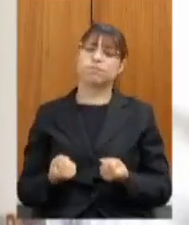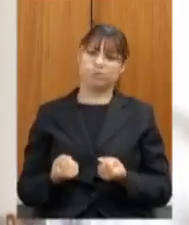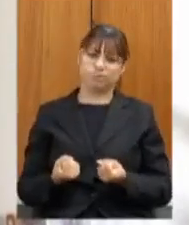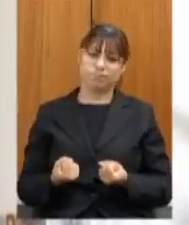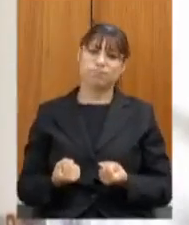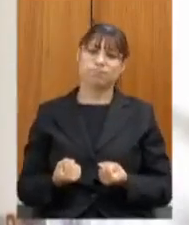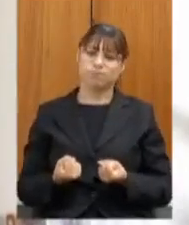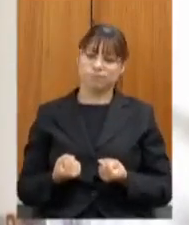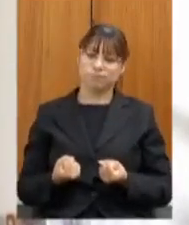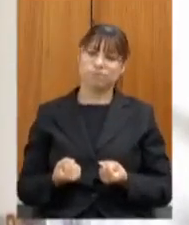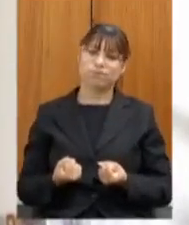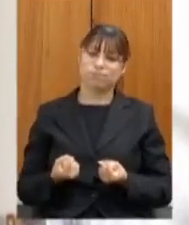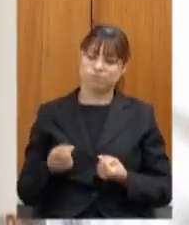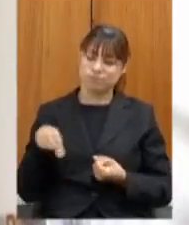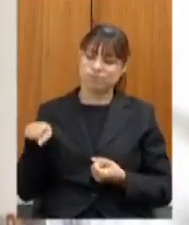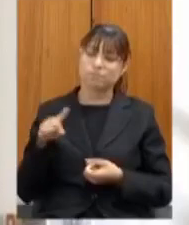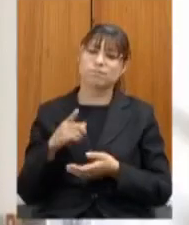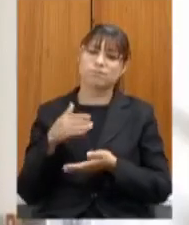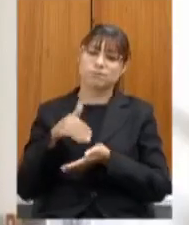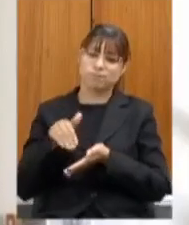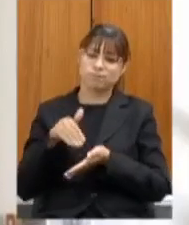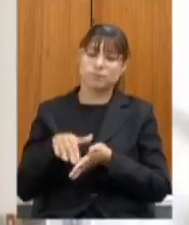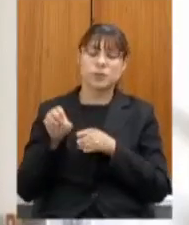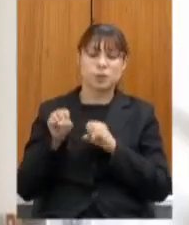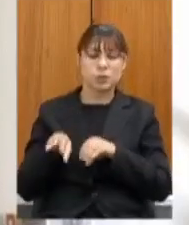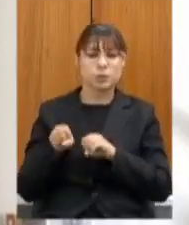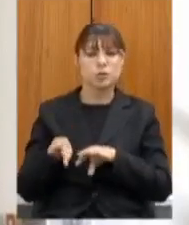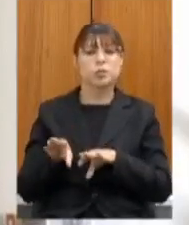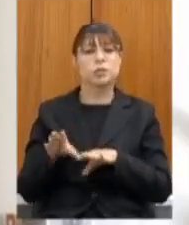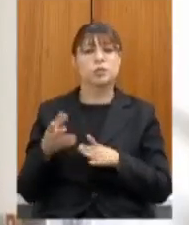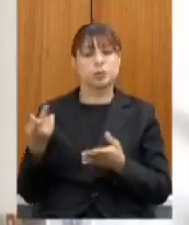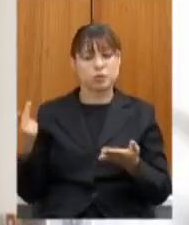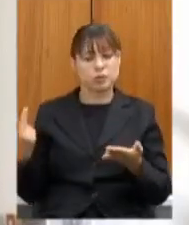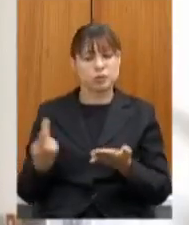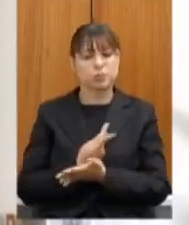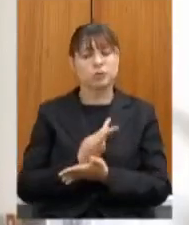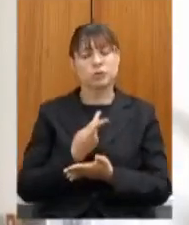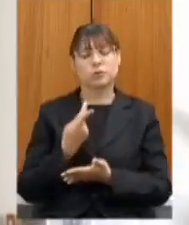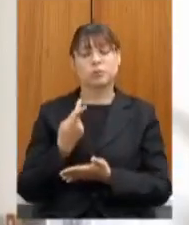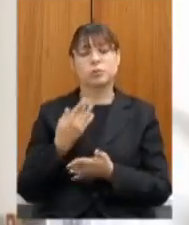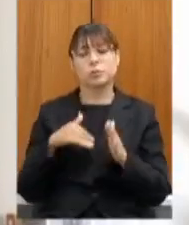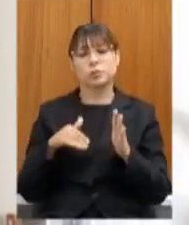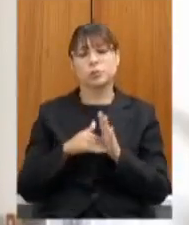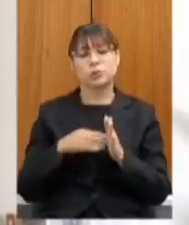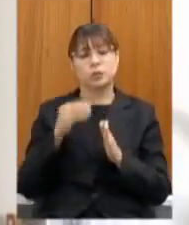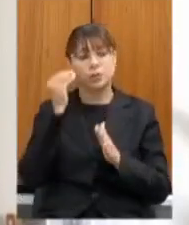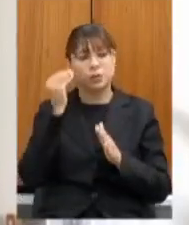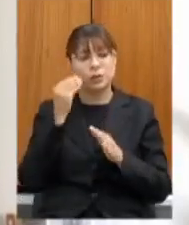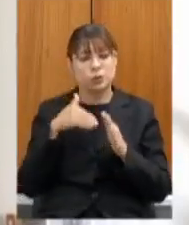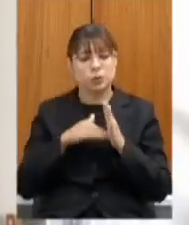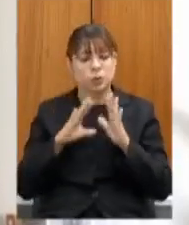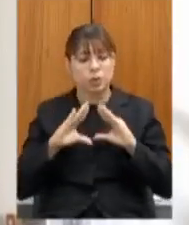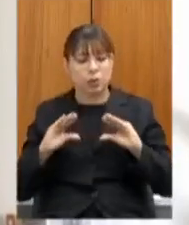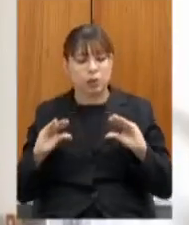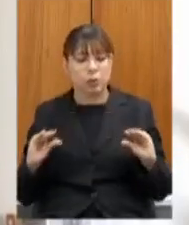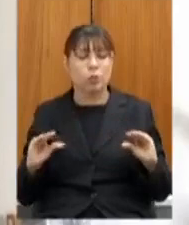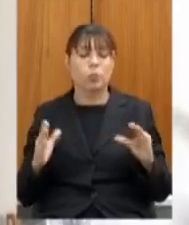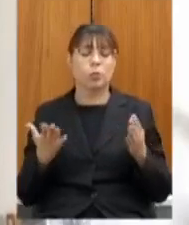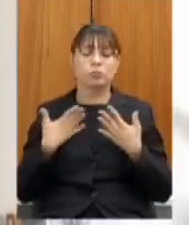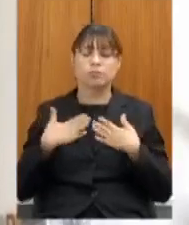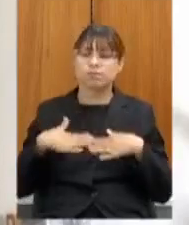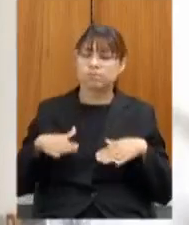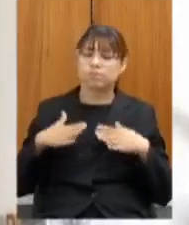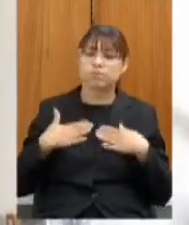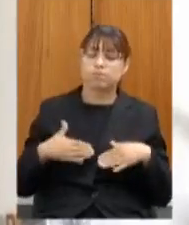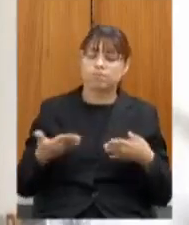da vontade da Secretaria de Educação de fazer as coisas acontecerem da maneira mais tranquila e serena possível